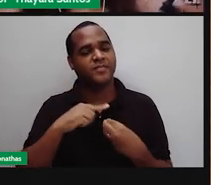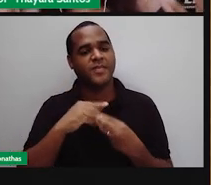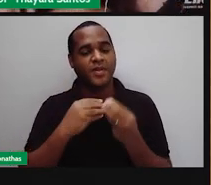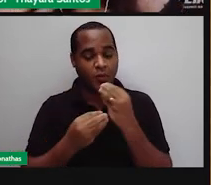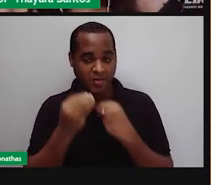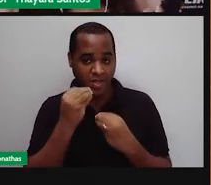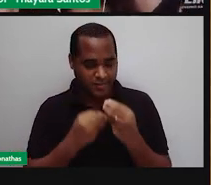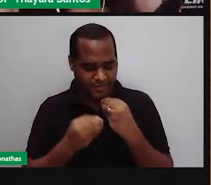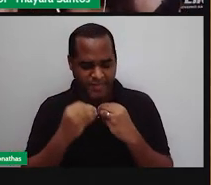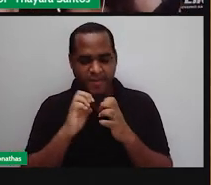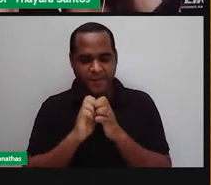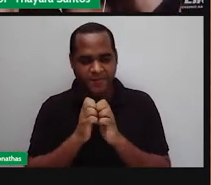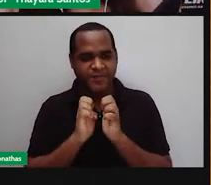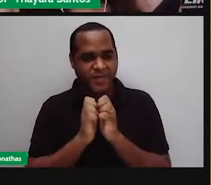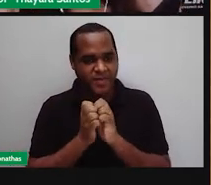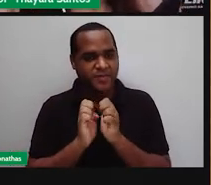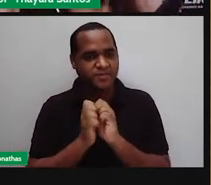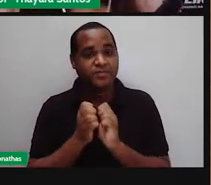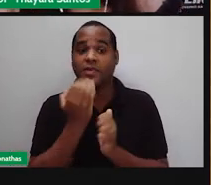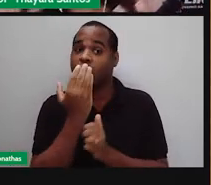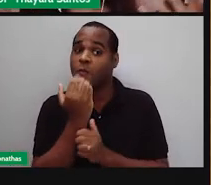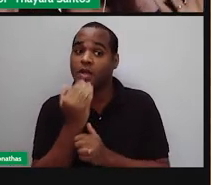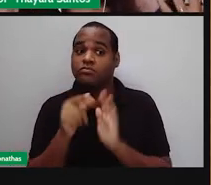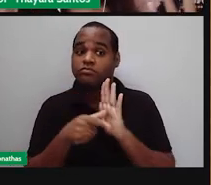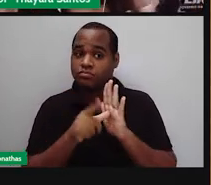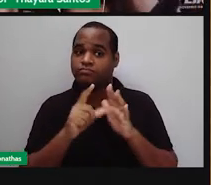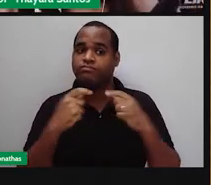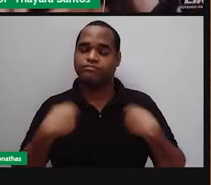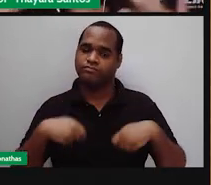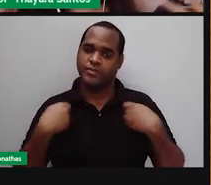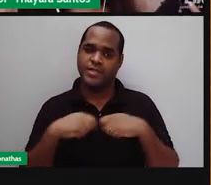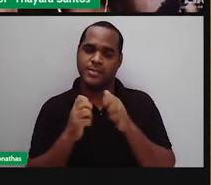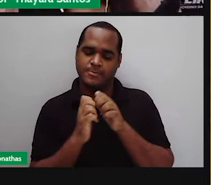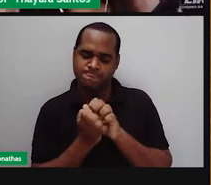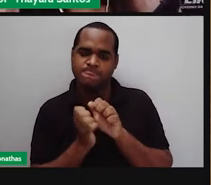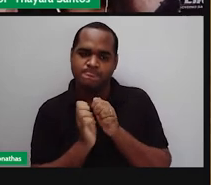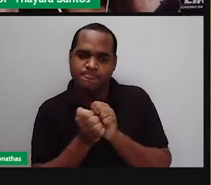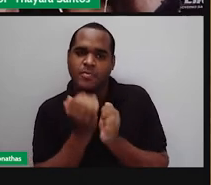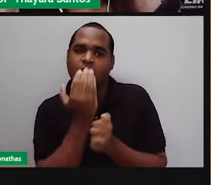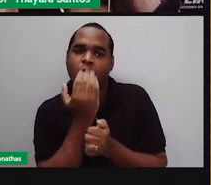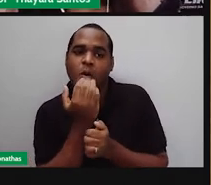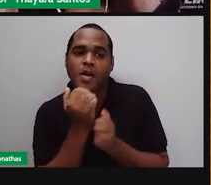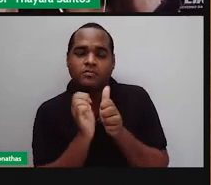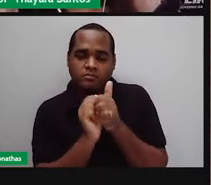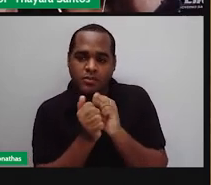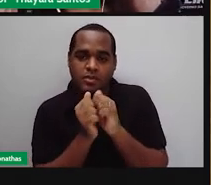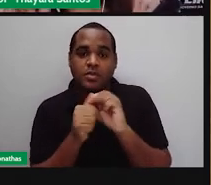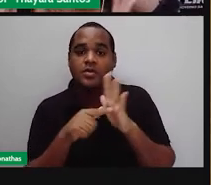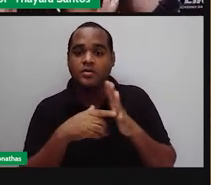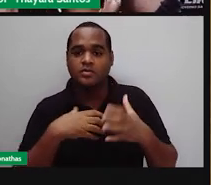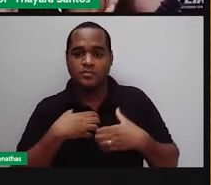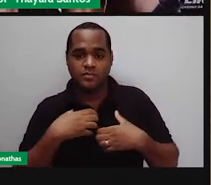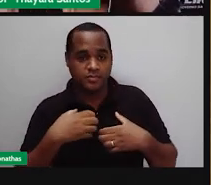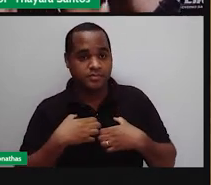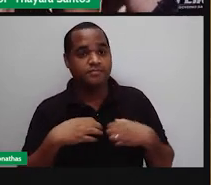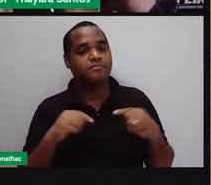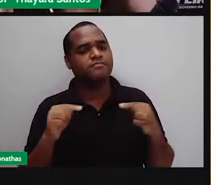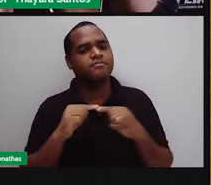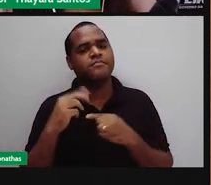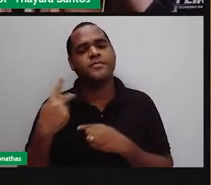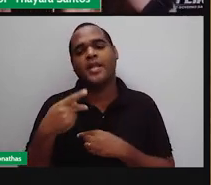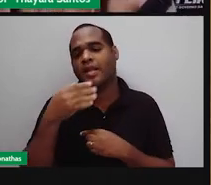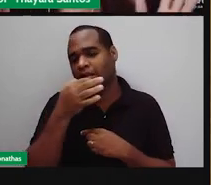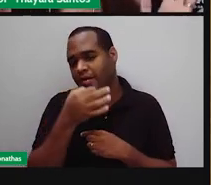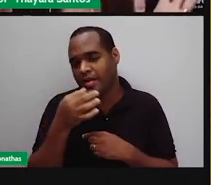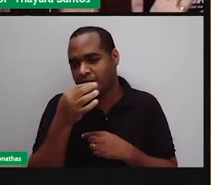o alimento, mastigue muito bem antes de engolir, para que você possa, de fato, sentir o sabor dele. E aquele sabor que eu